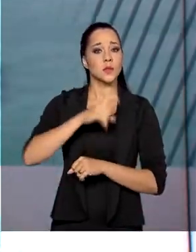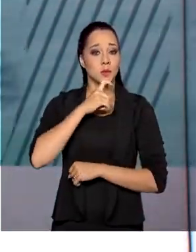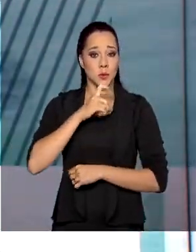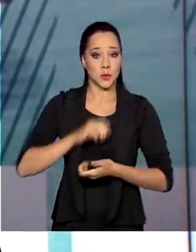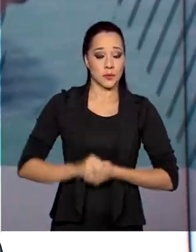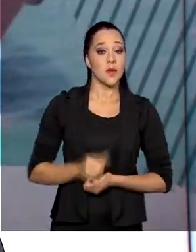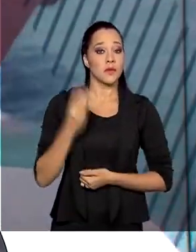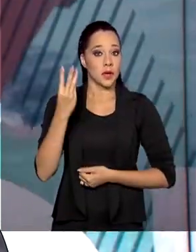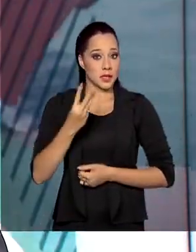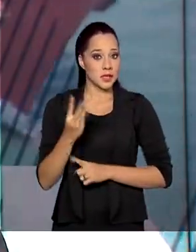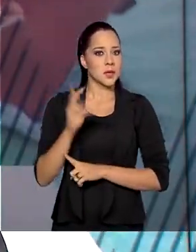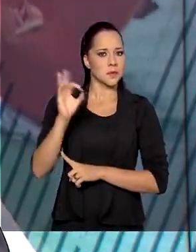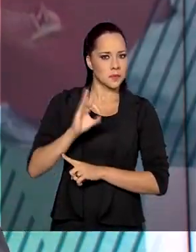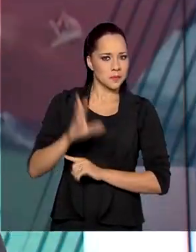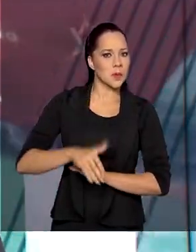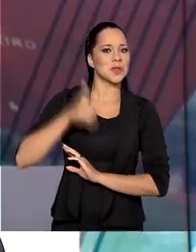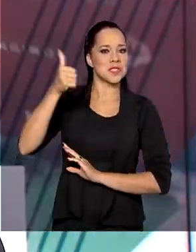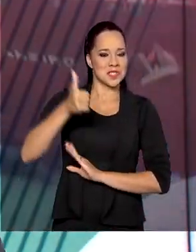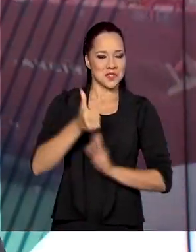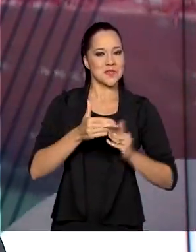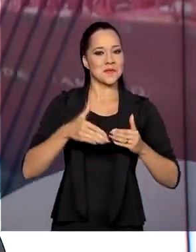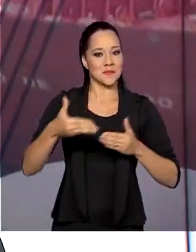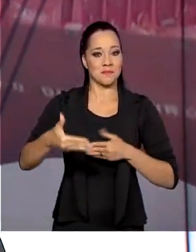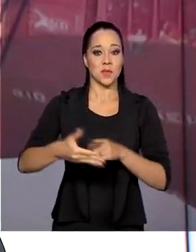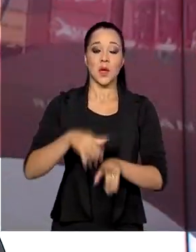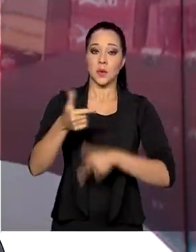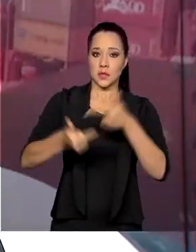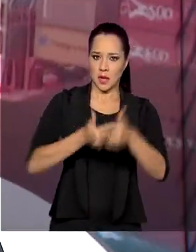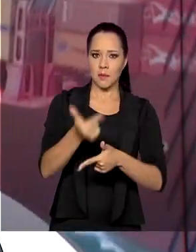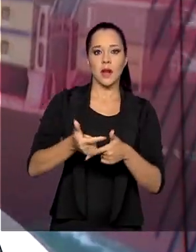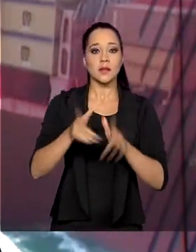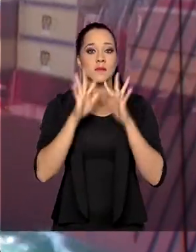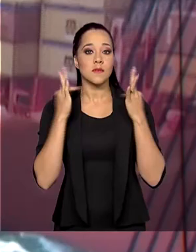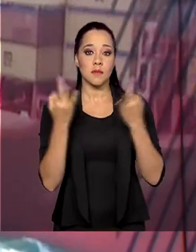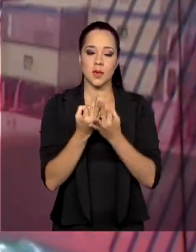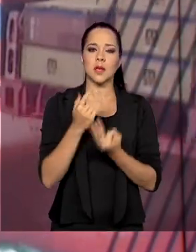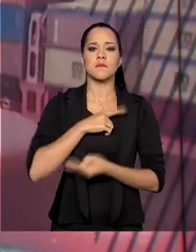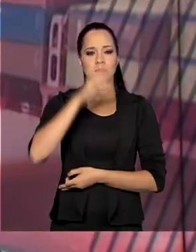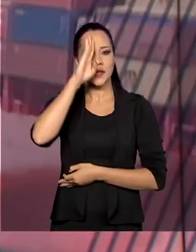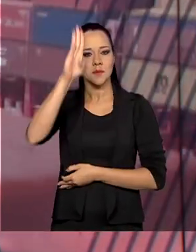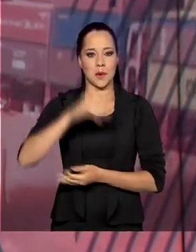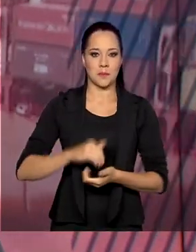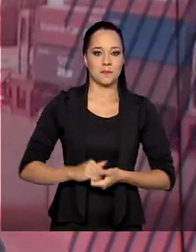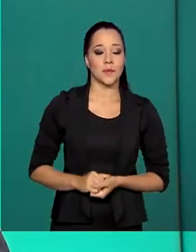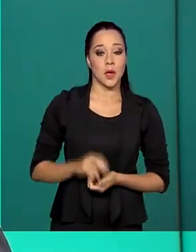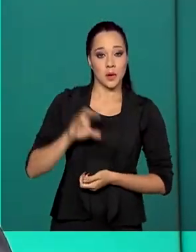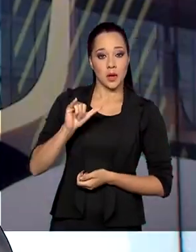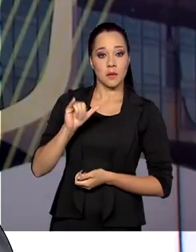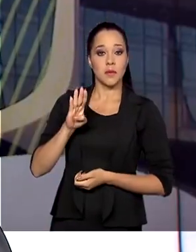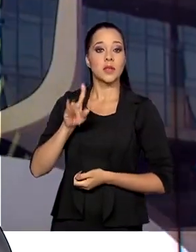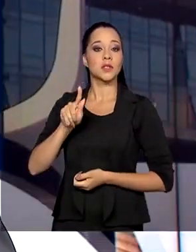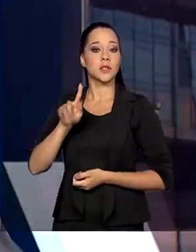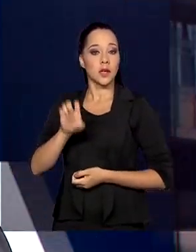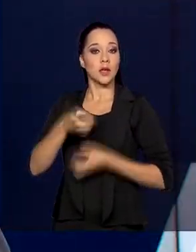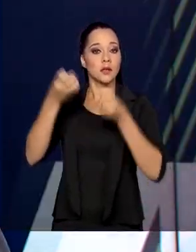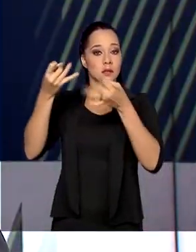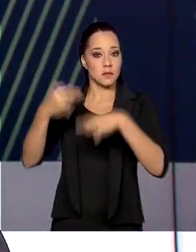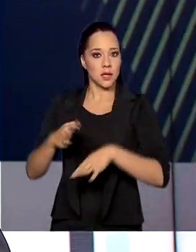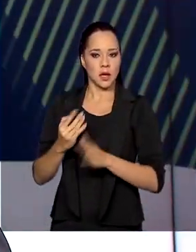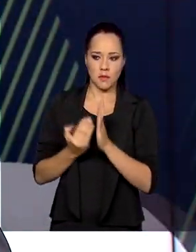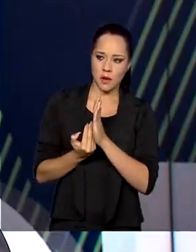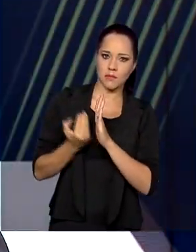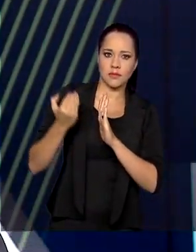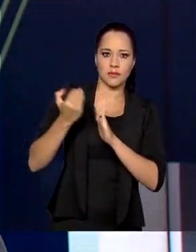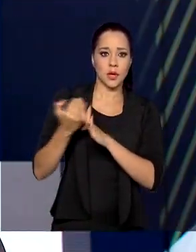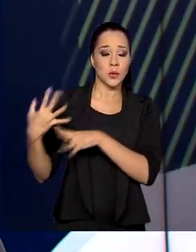terceira taxa positiva seguida. Os serviços prestados às famílias tiveram destaque. De acordo com o IBGE, mesmo com a alta,